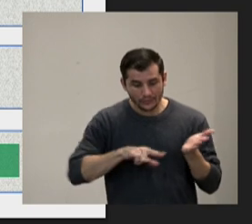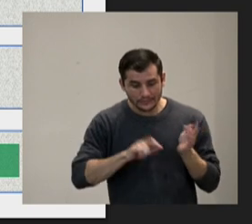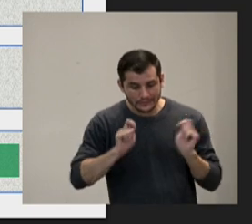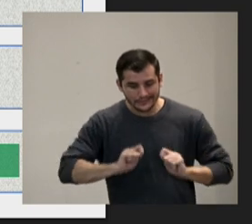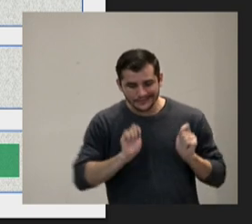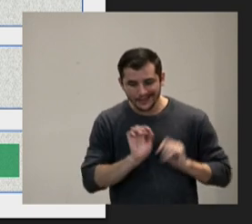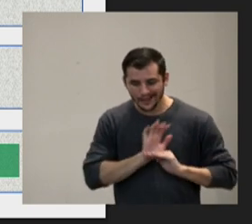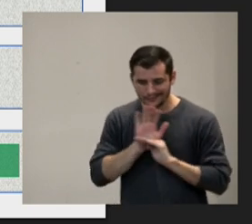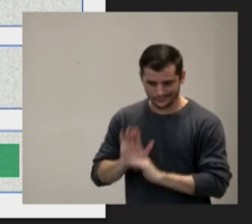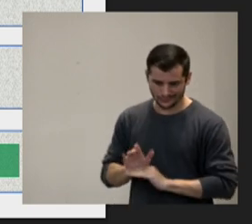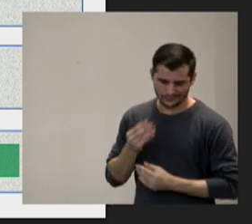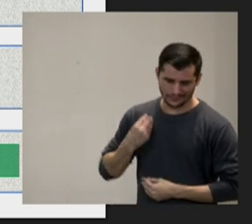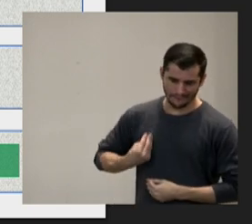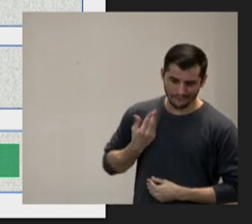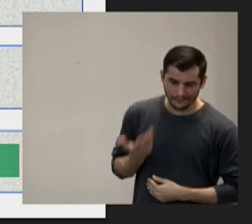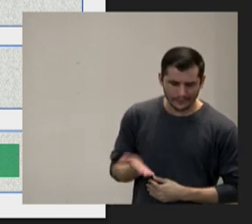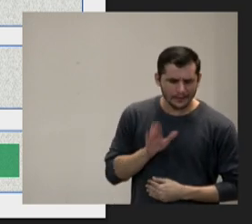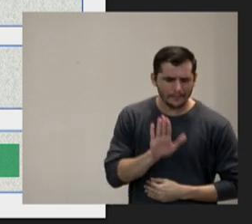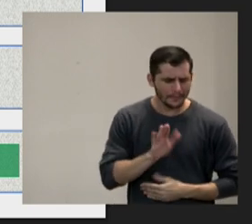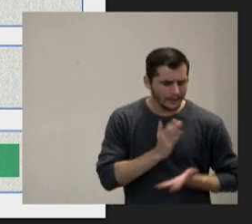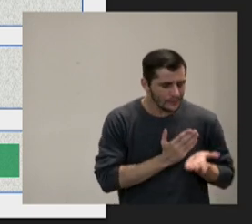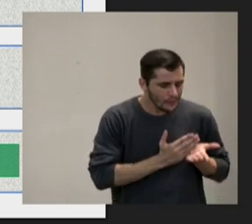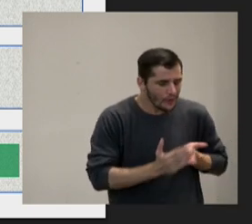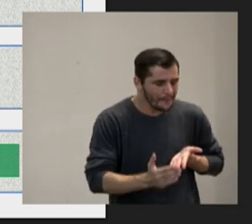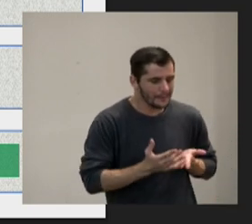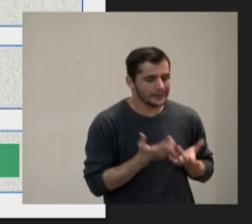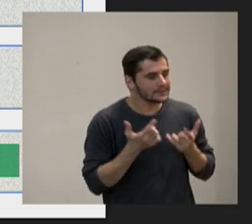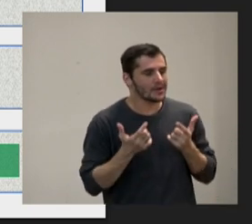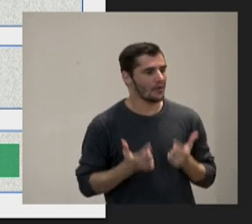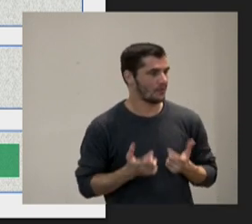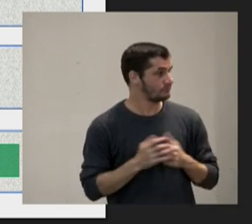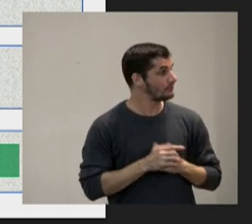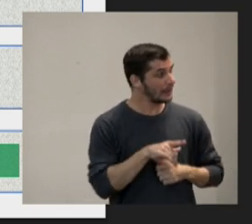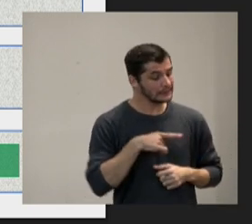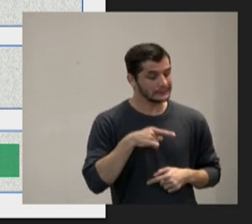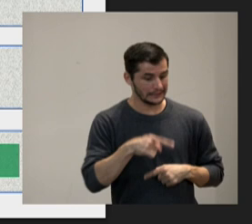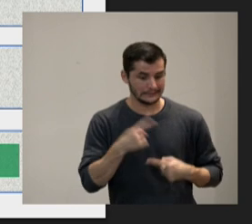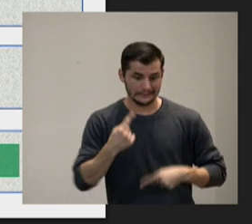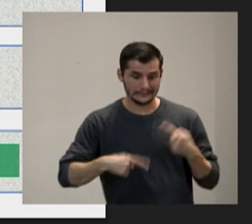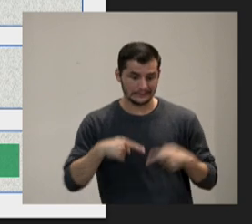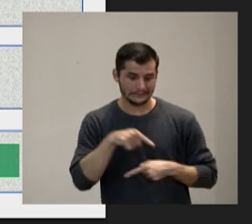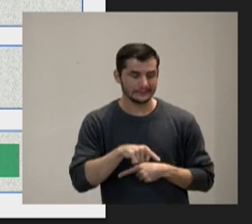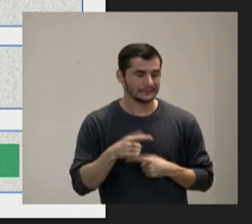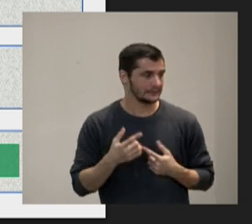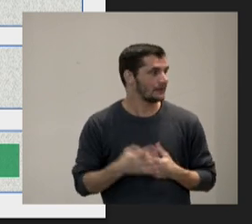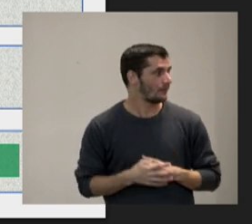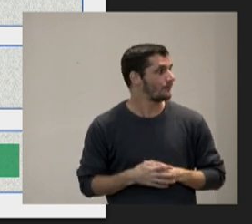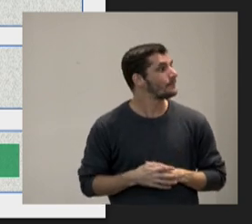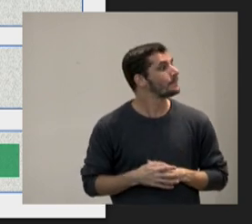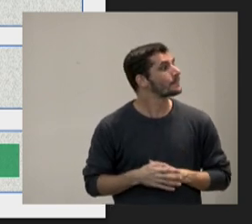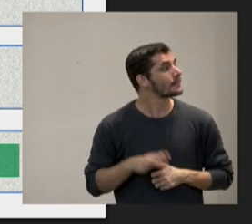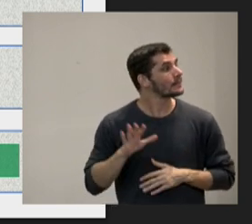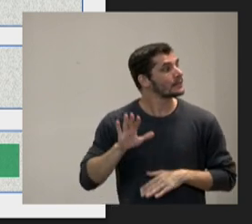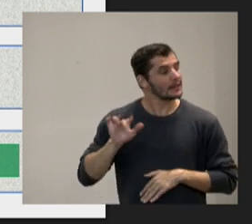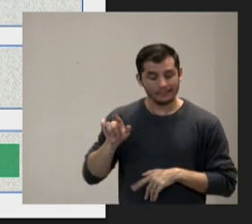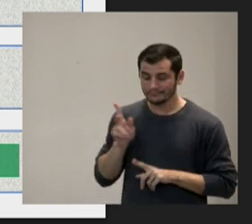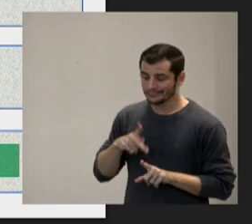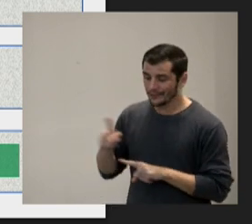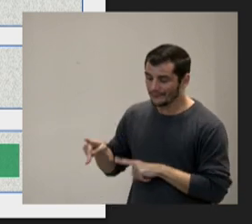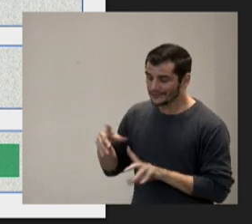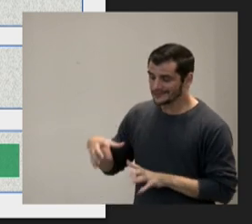disto mas por onde começar porque aqui vem uma discussão muito grande porque o professor sente medo